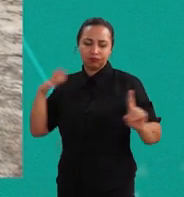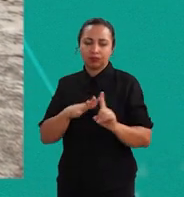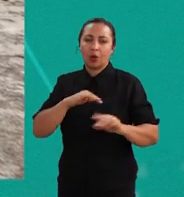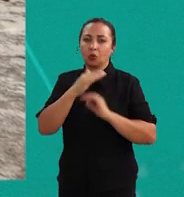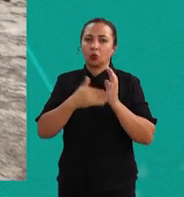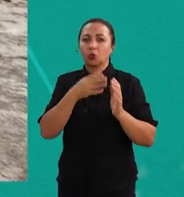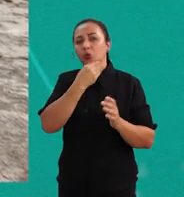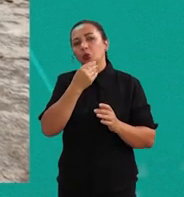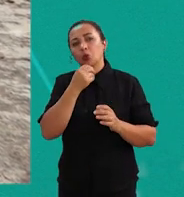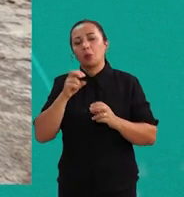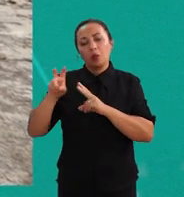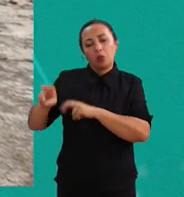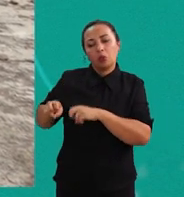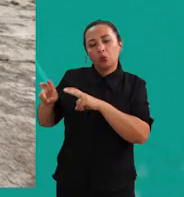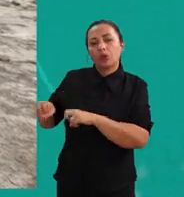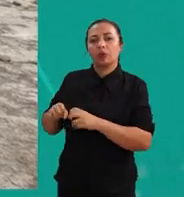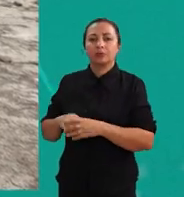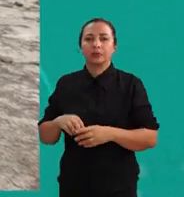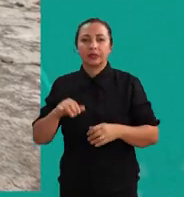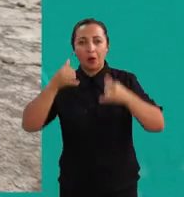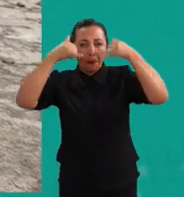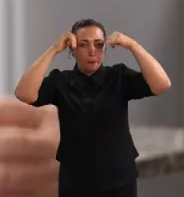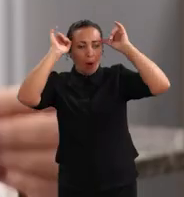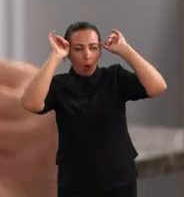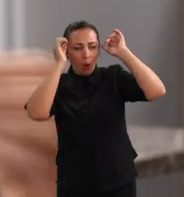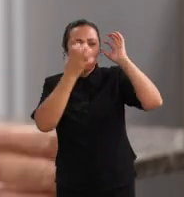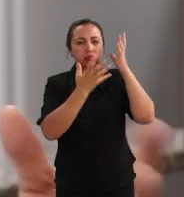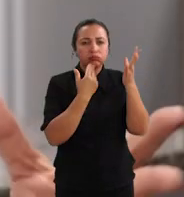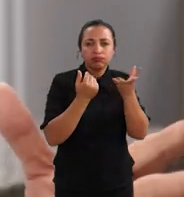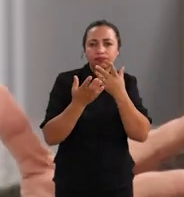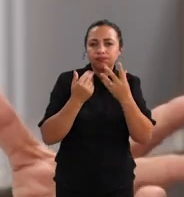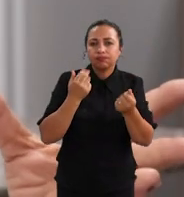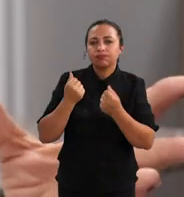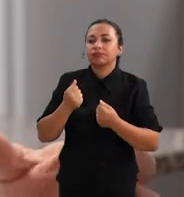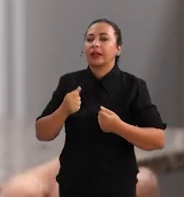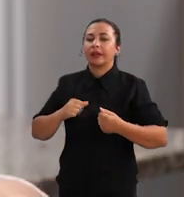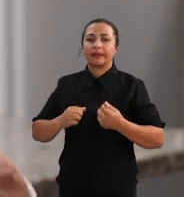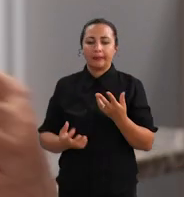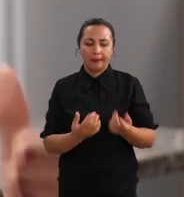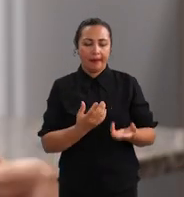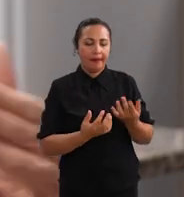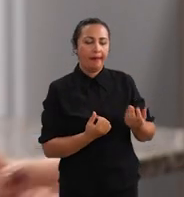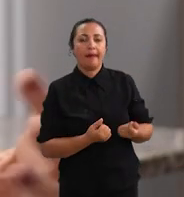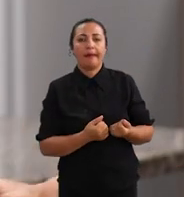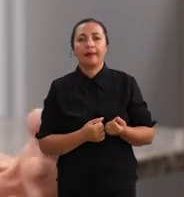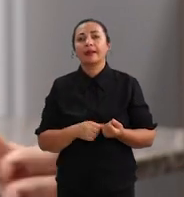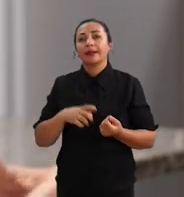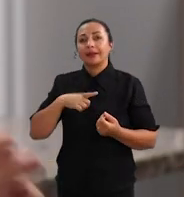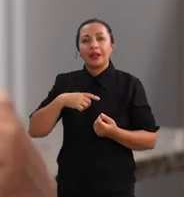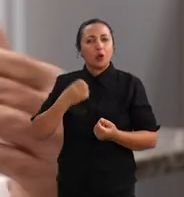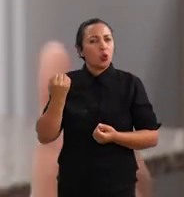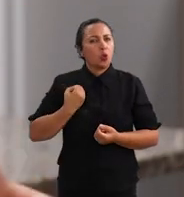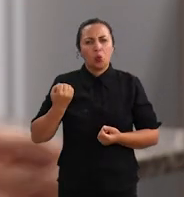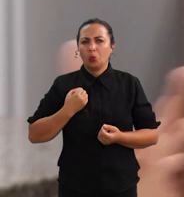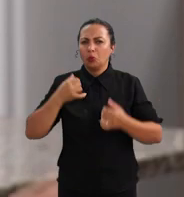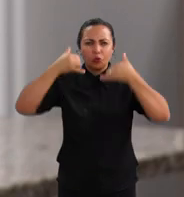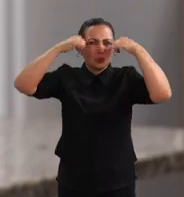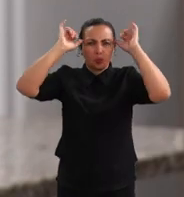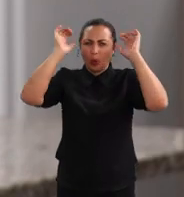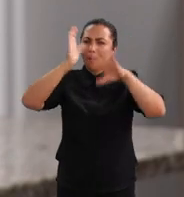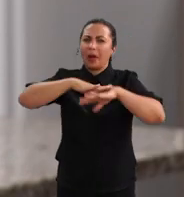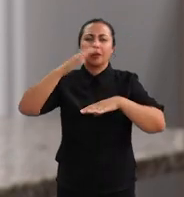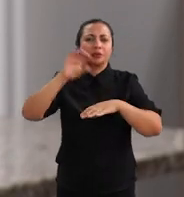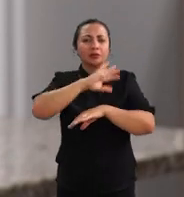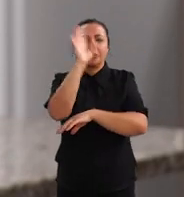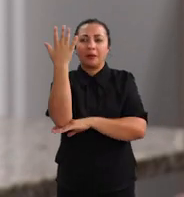impactos do homem, do campo lá, que estava fazendo, com a pastagem excessiva, né, é colocar animais em número, além do